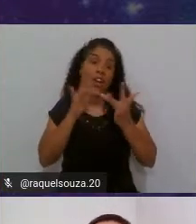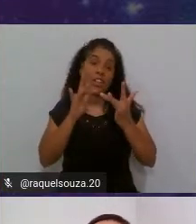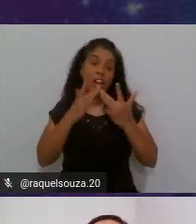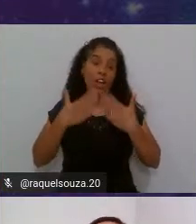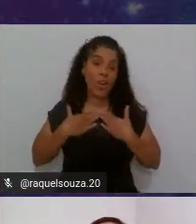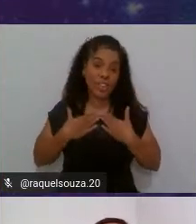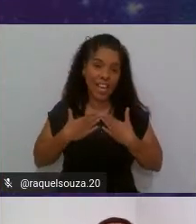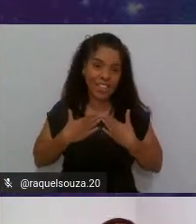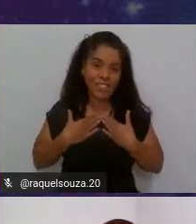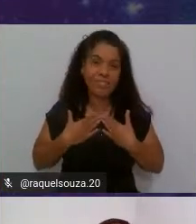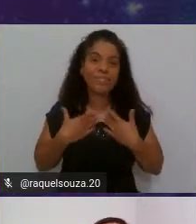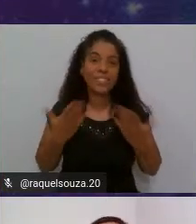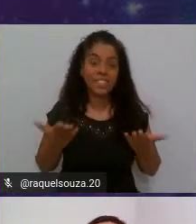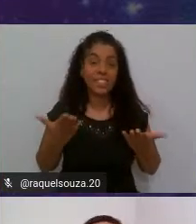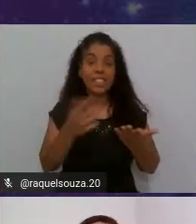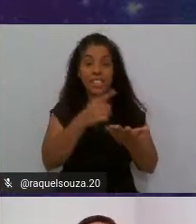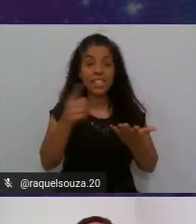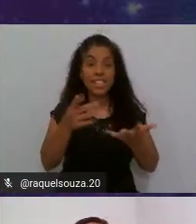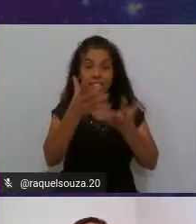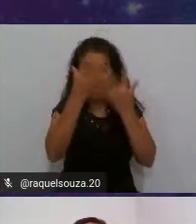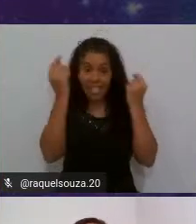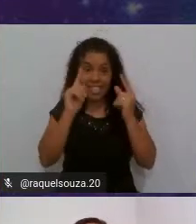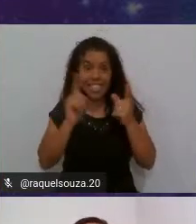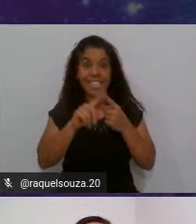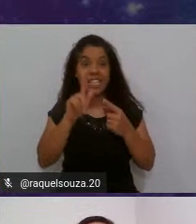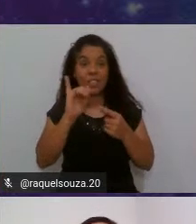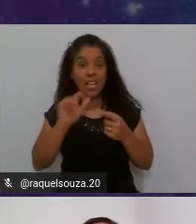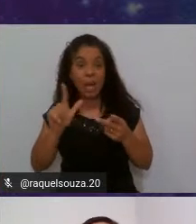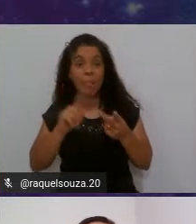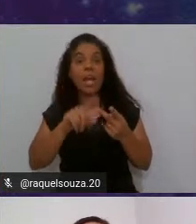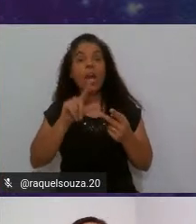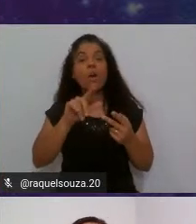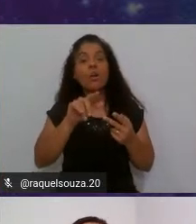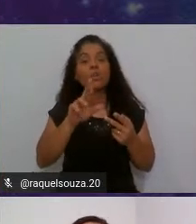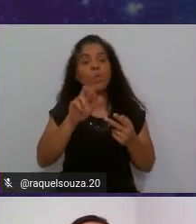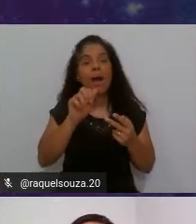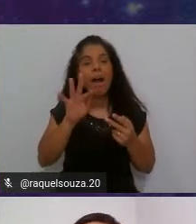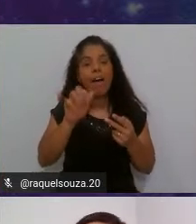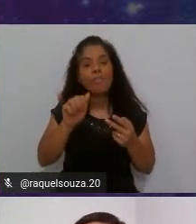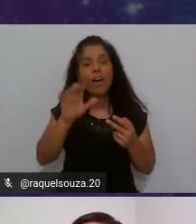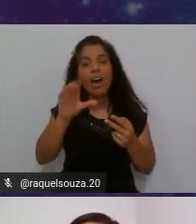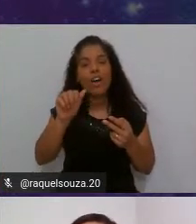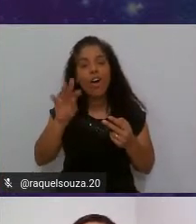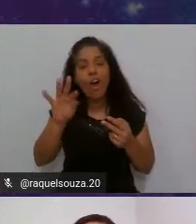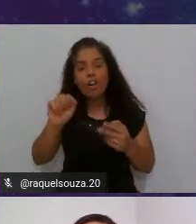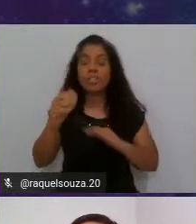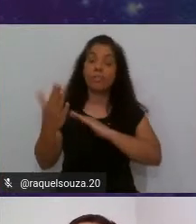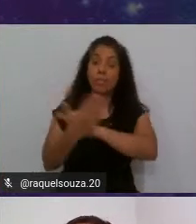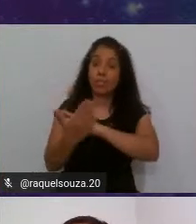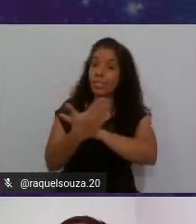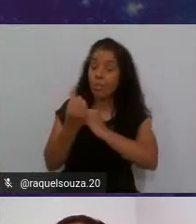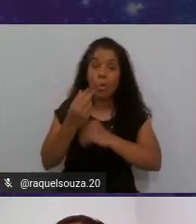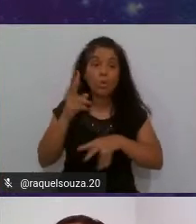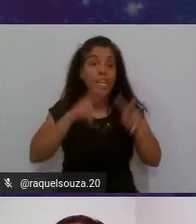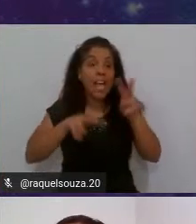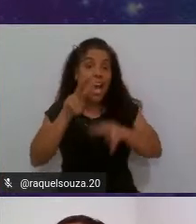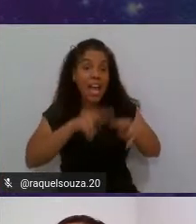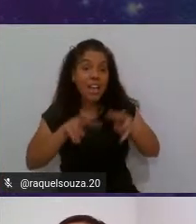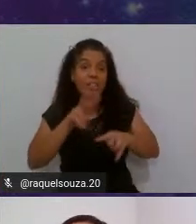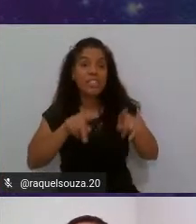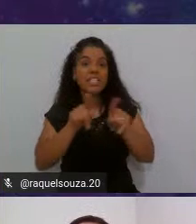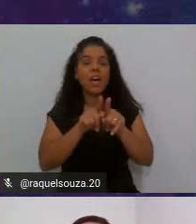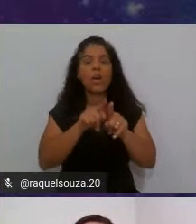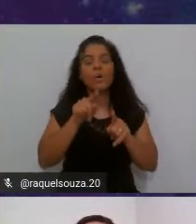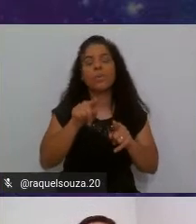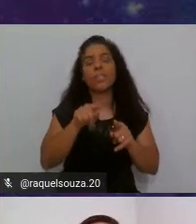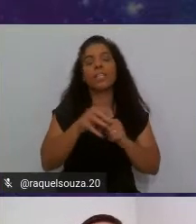e sem esquecer do Gabriel e do Rafa Costa que me ajudaram bastante na revisão desse